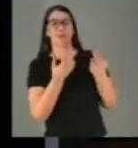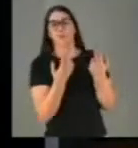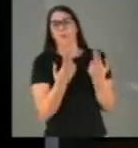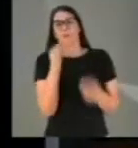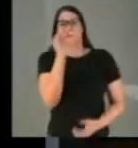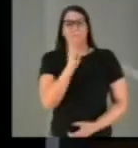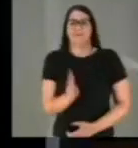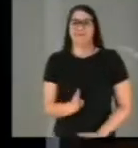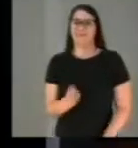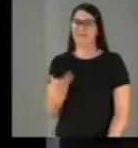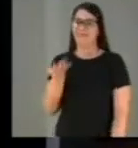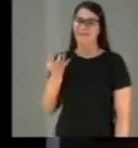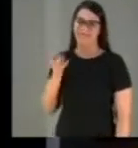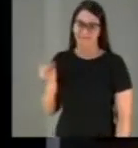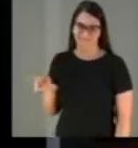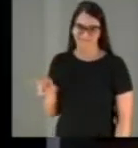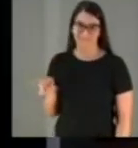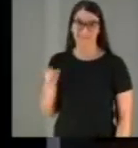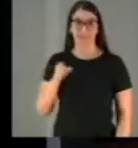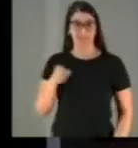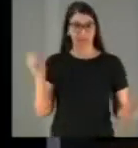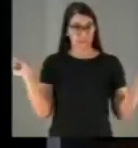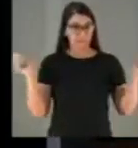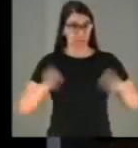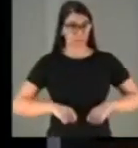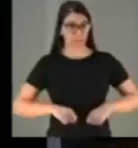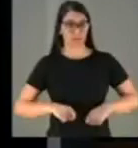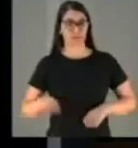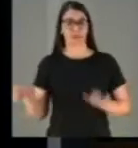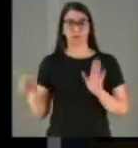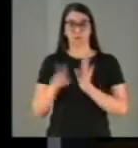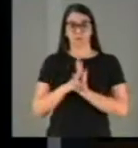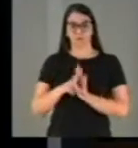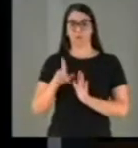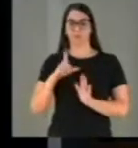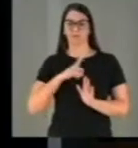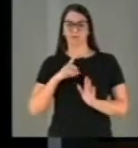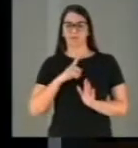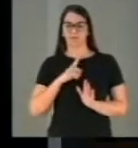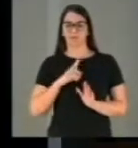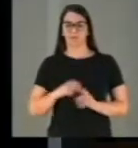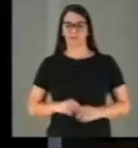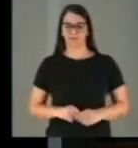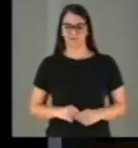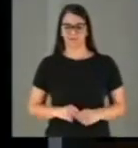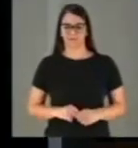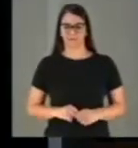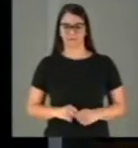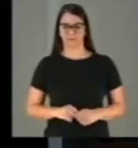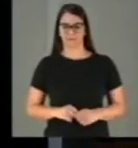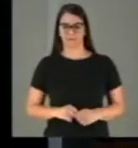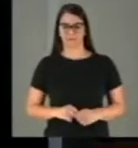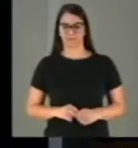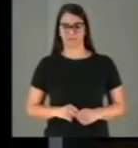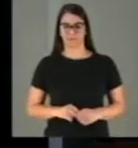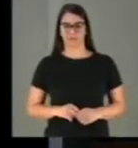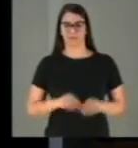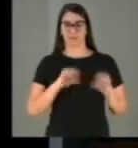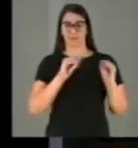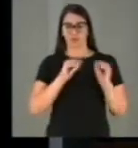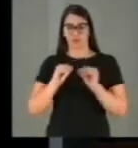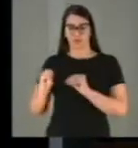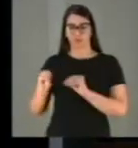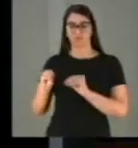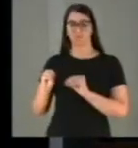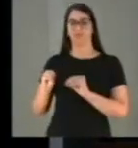Ao mesmo tempo, é essa capacidade singular que tem o condão de nos catapultar a